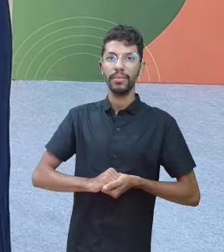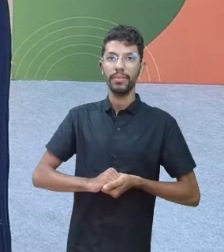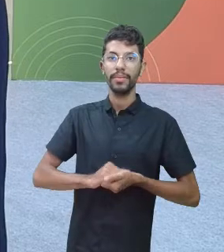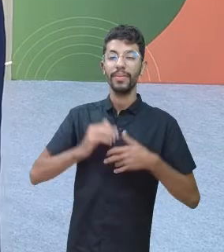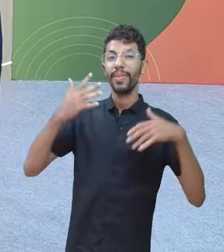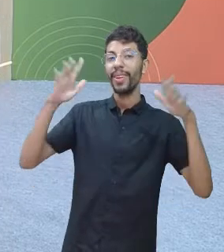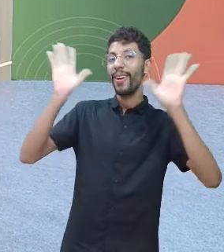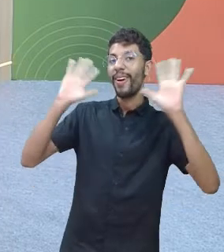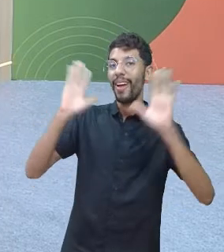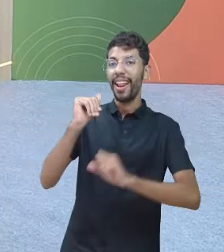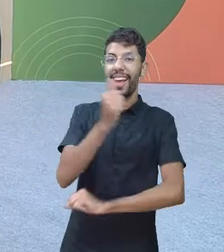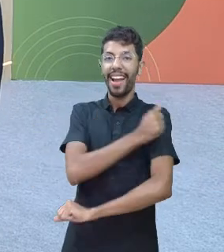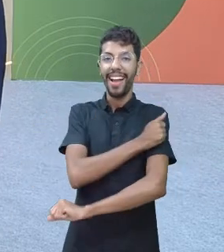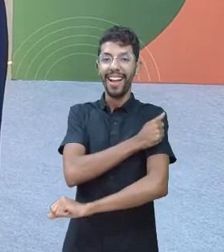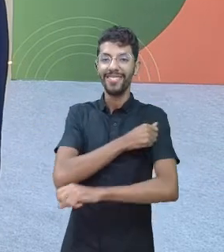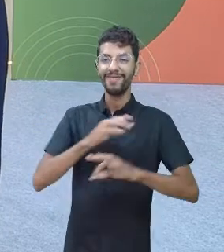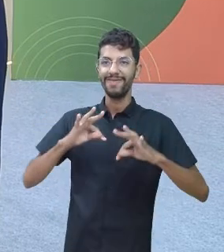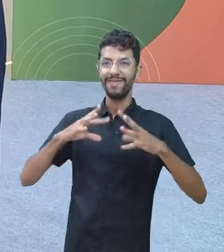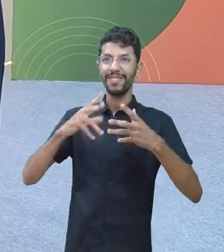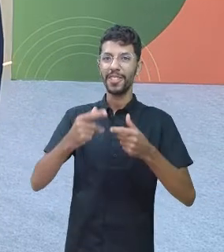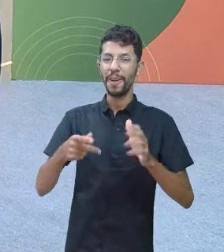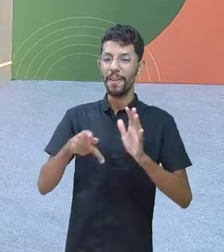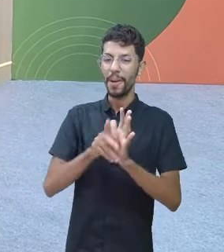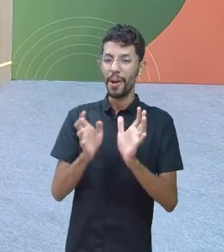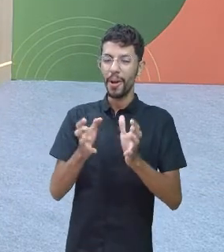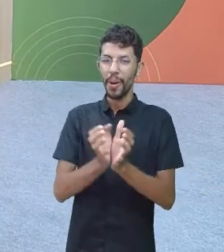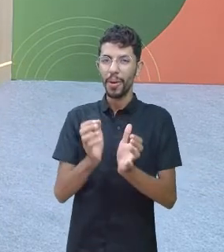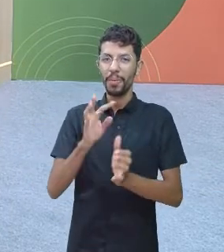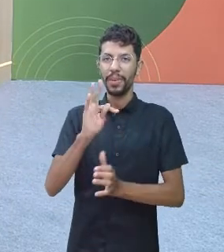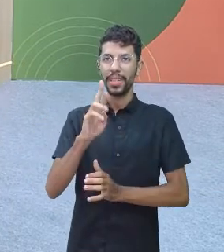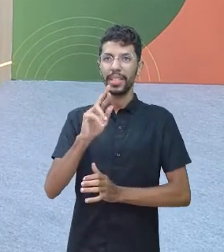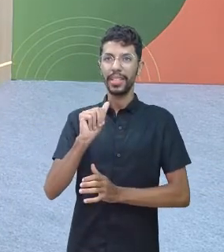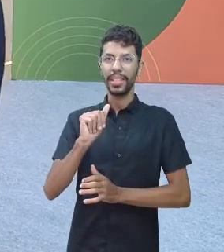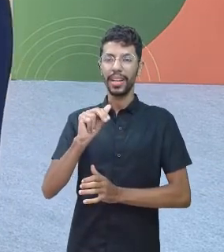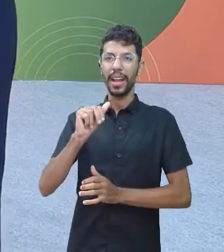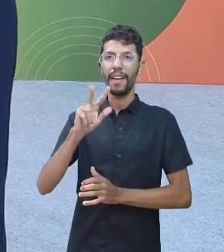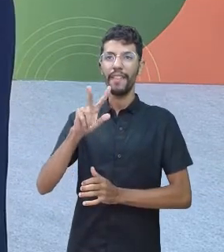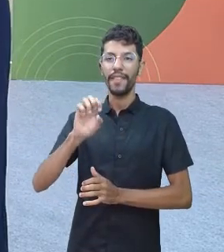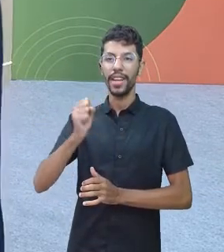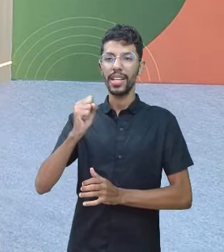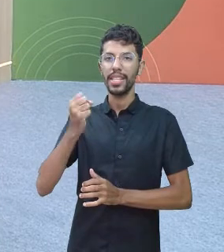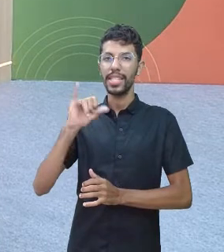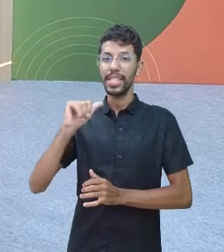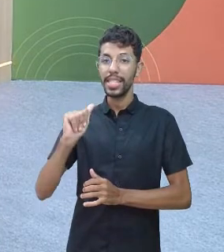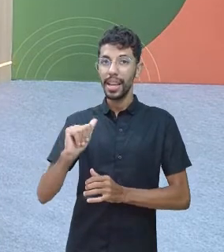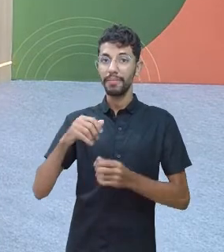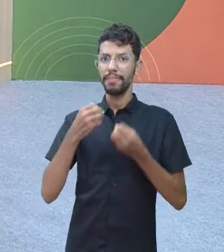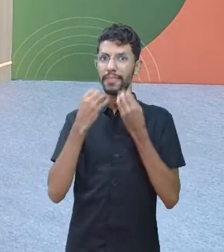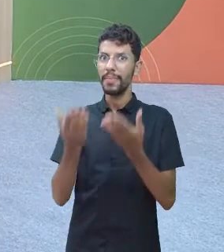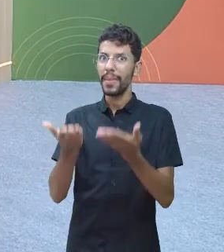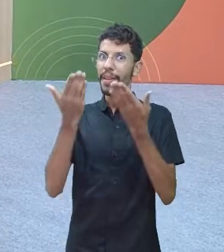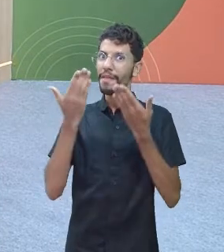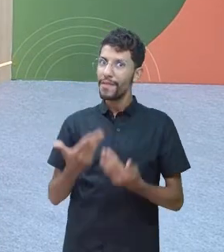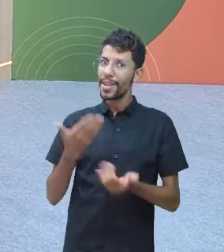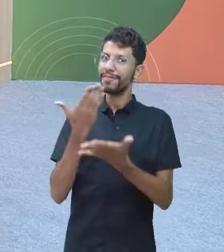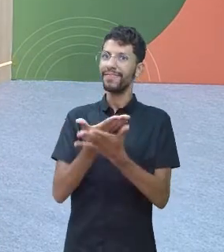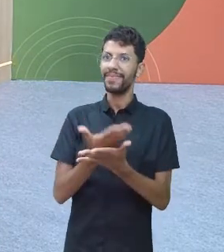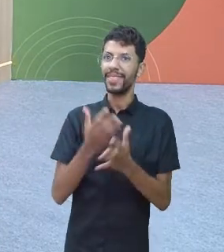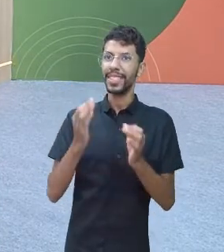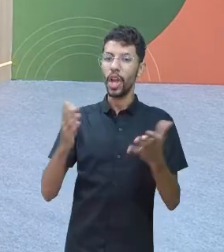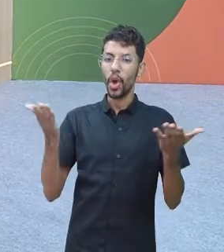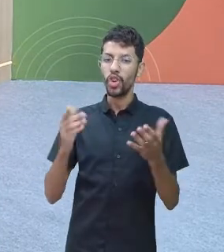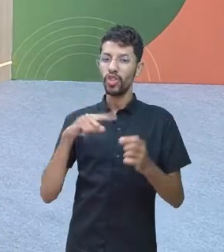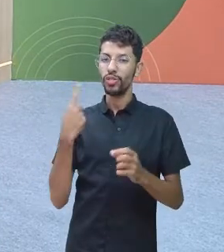Olá alunos e alunas do Projeto Travessia, sejam muito bem-vindos a mais uma aula. Hoje vamos concluir o nosso projeto